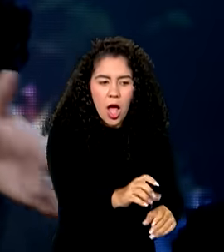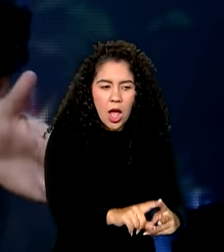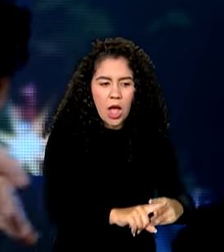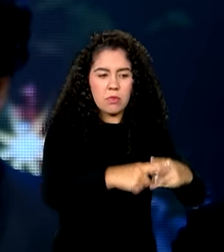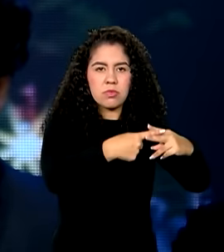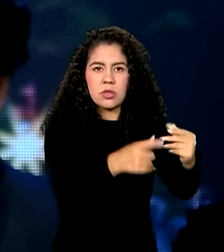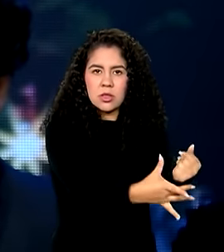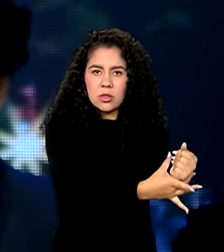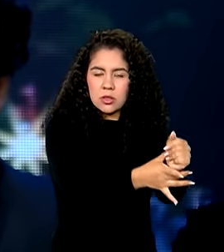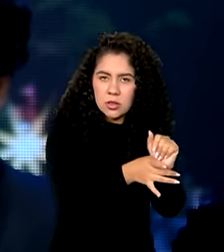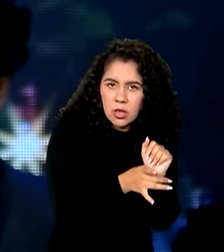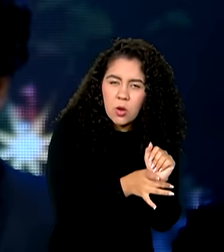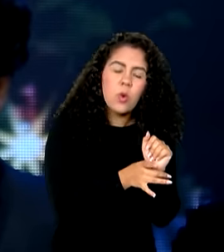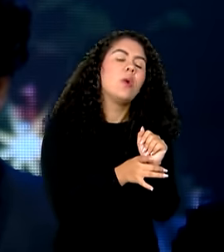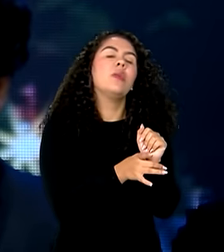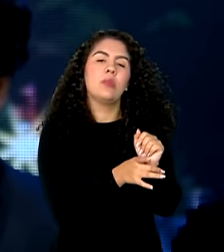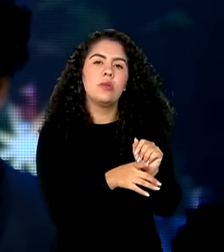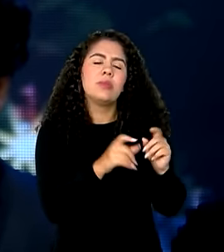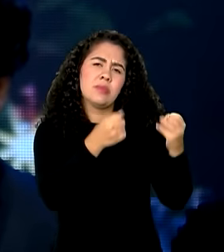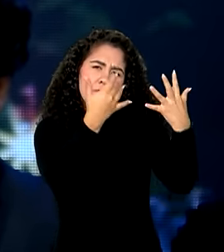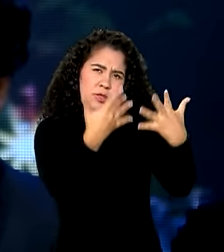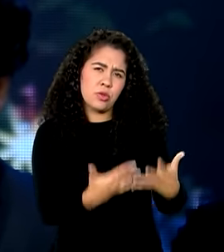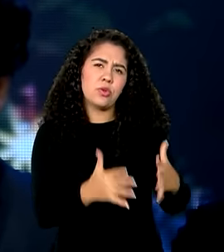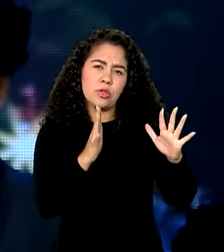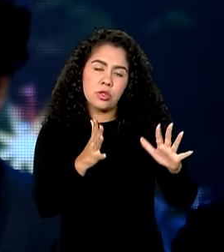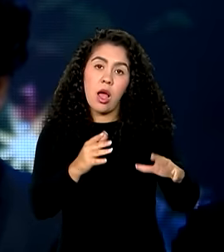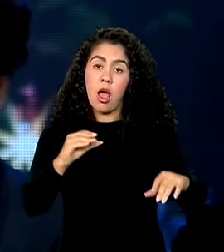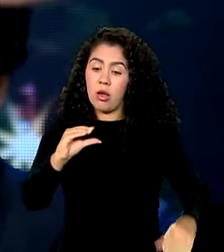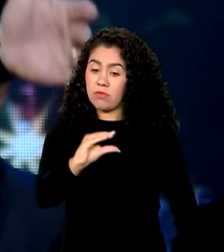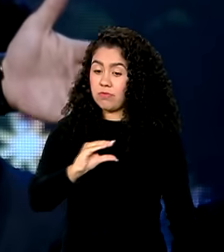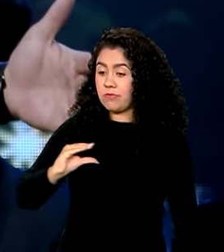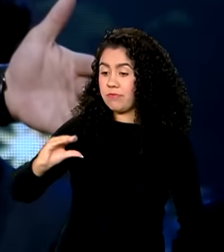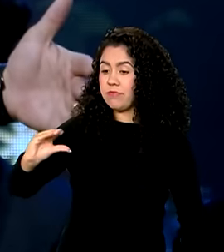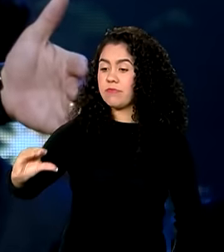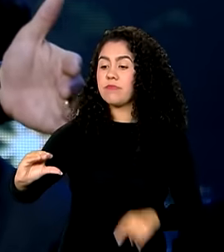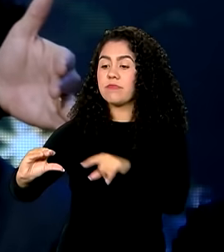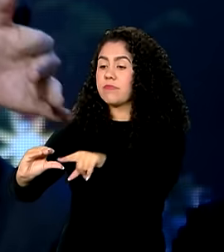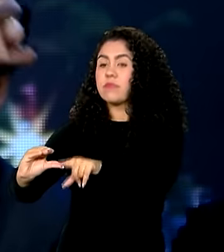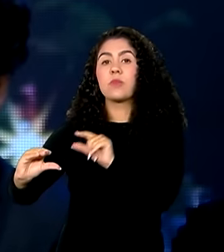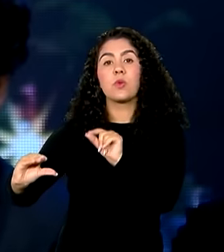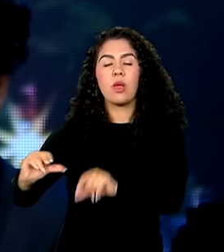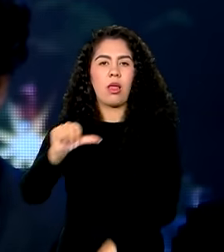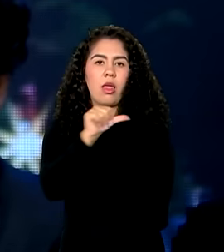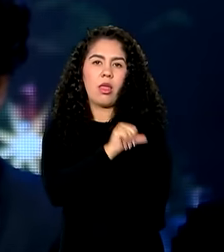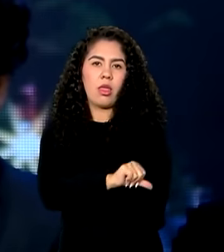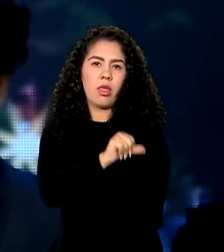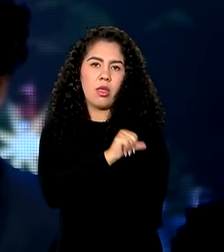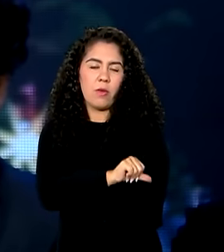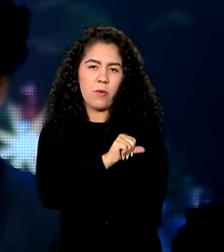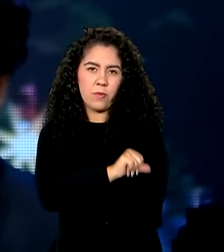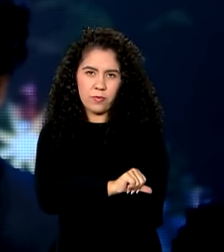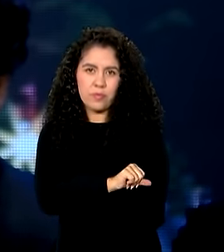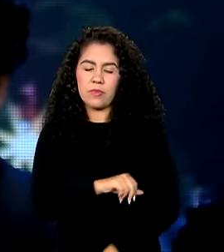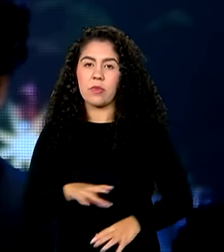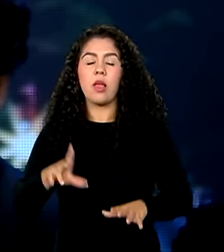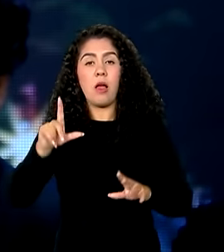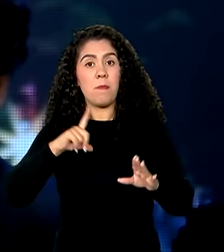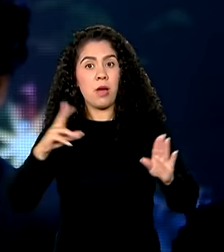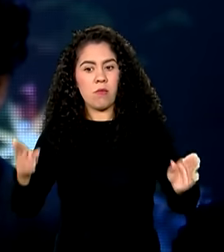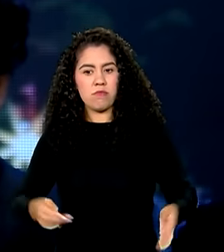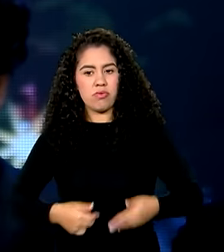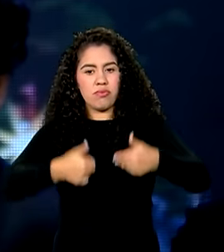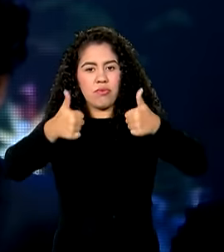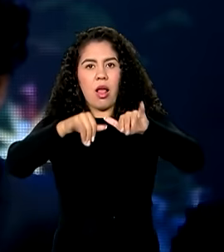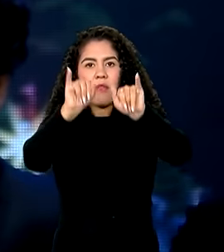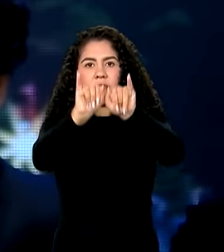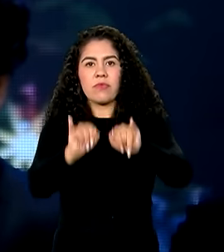na rodovia, já foi falado, não vou repetir. E a outra metade no Rio de Janeiro, para vencer um dos maiores desafios da infraestrutura nacional,